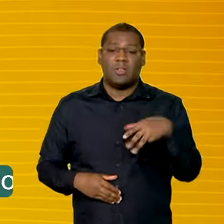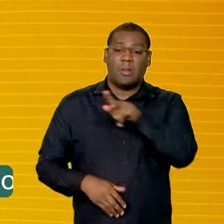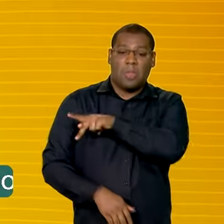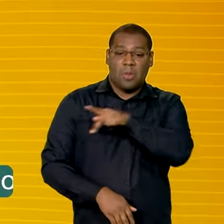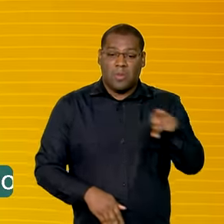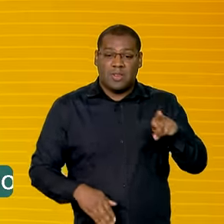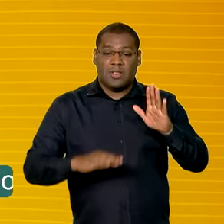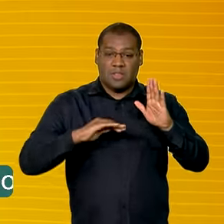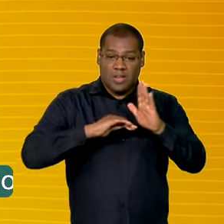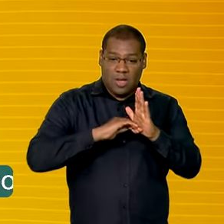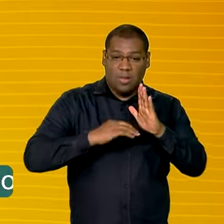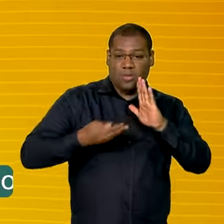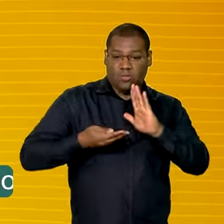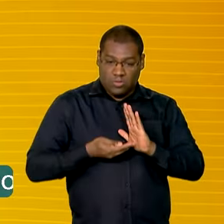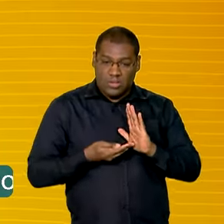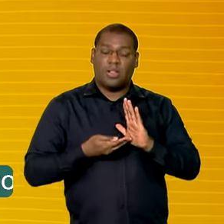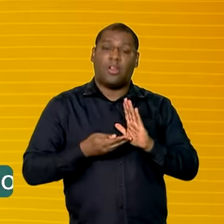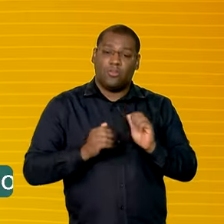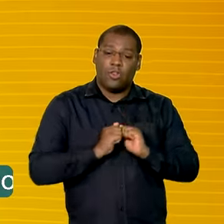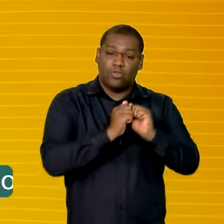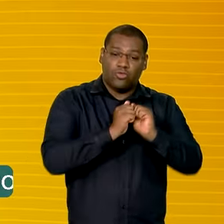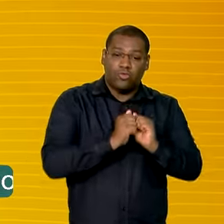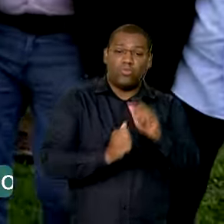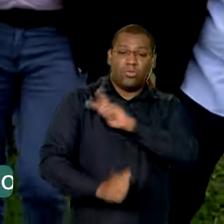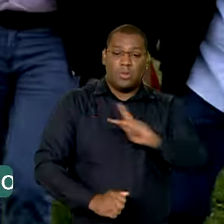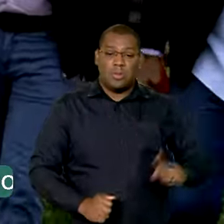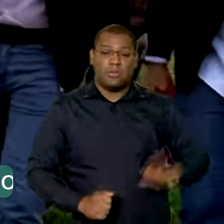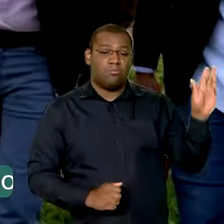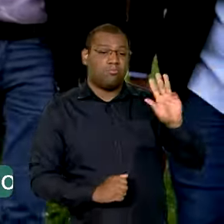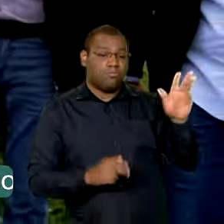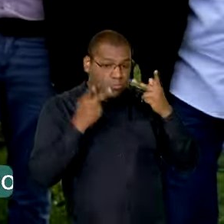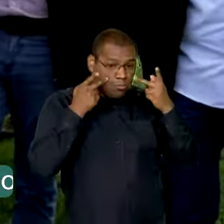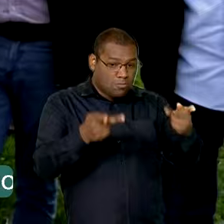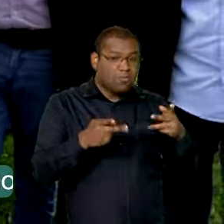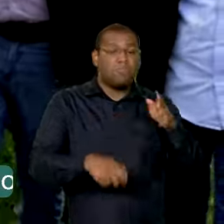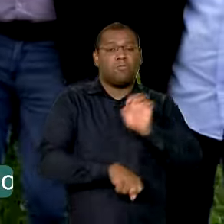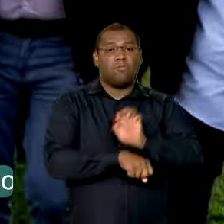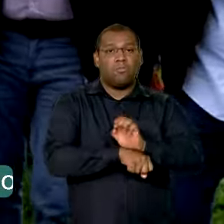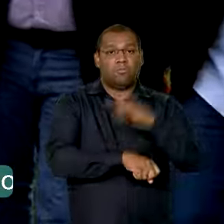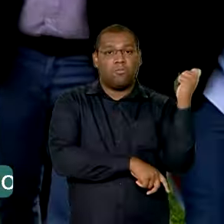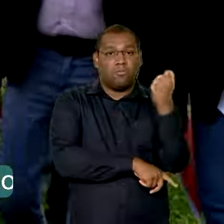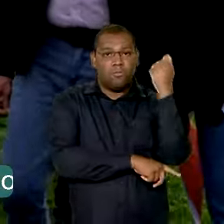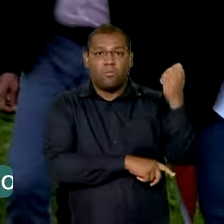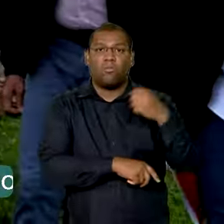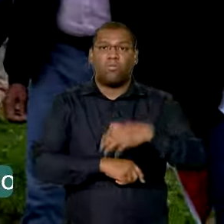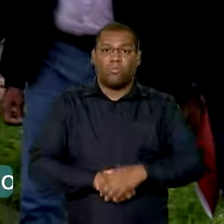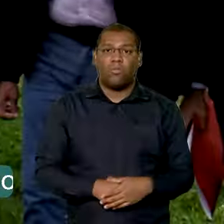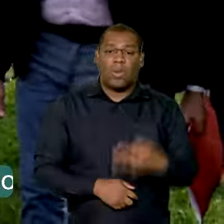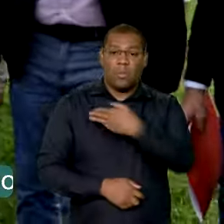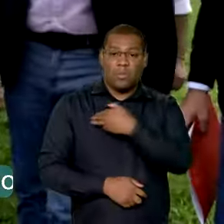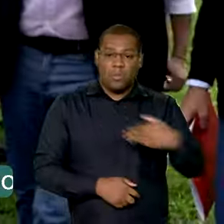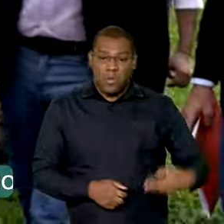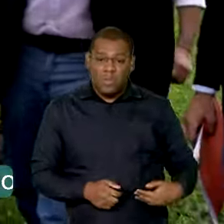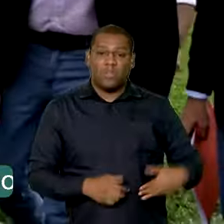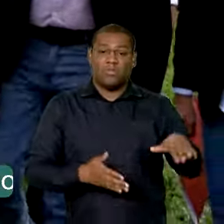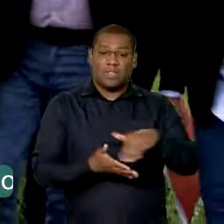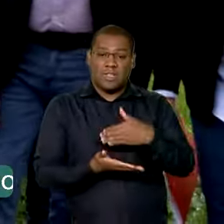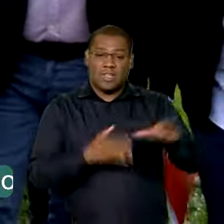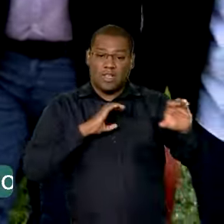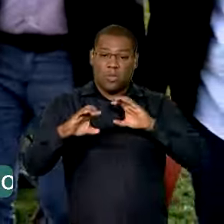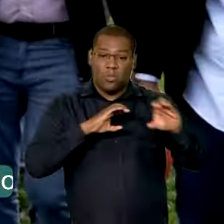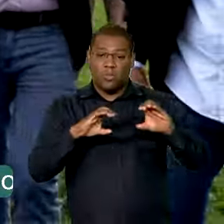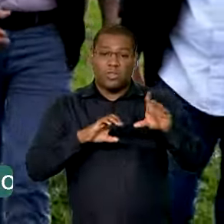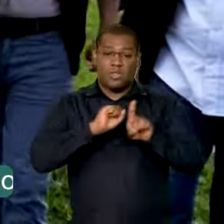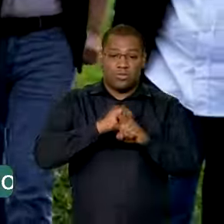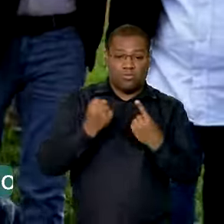e do Senado acompanharam Lula na visita. Na ocasião, o ministro da Secretaria de Comunicação Social da Presidência da